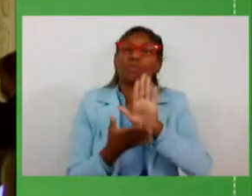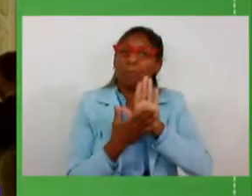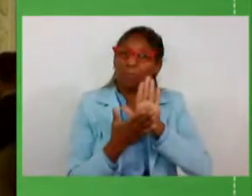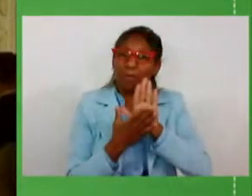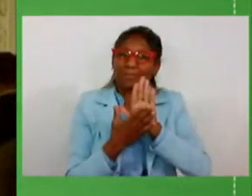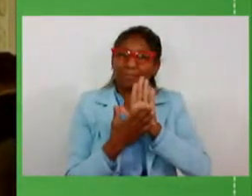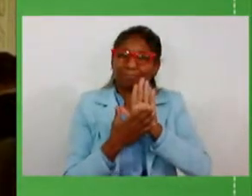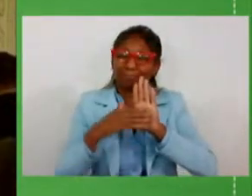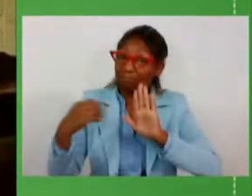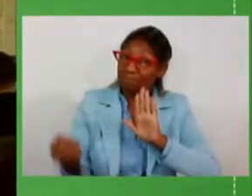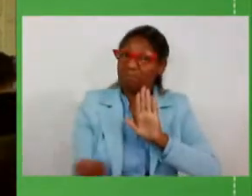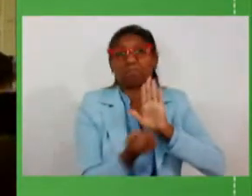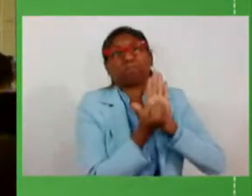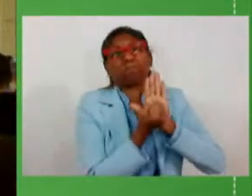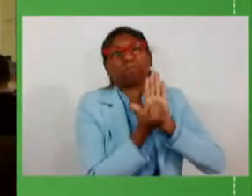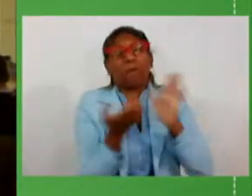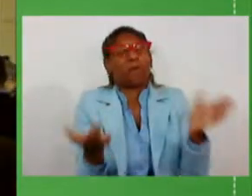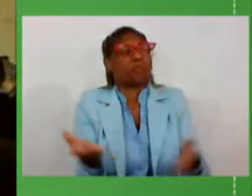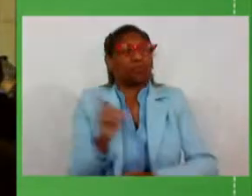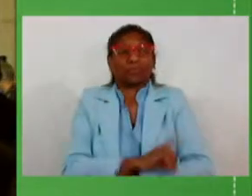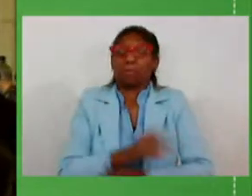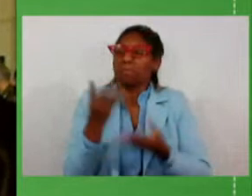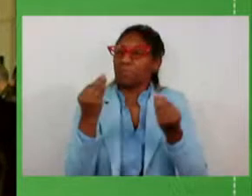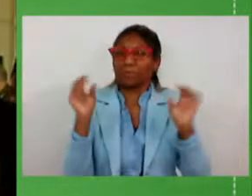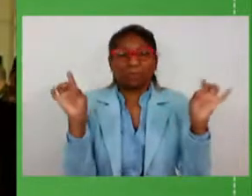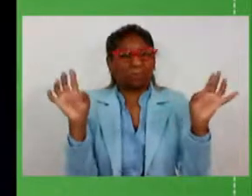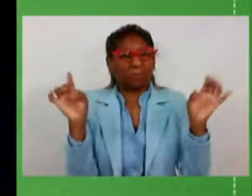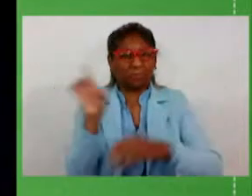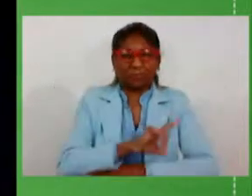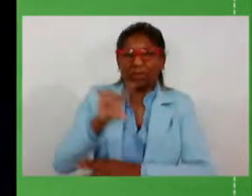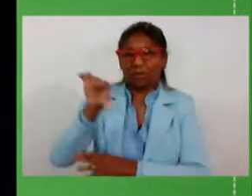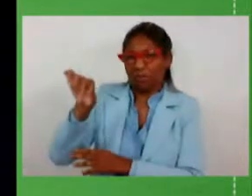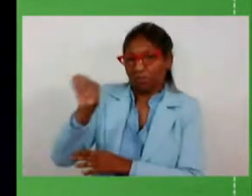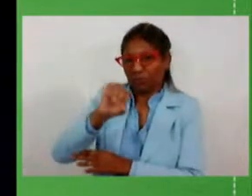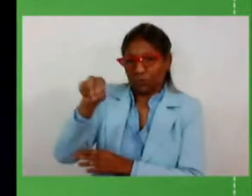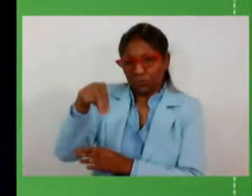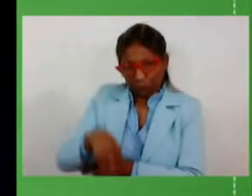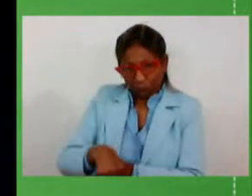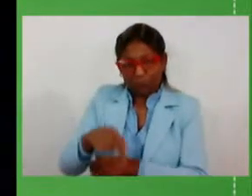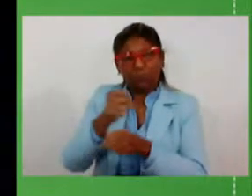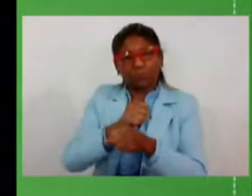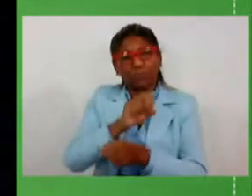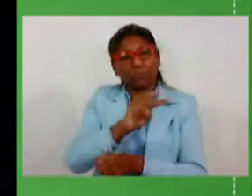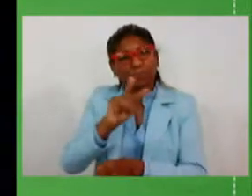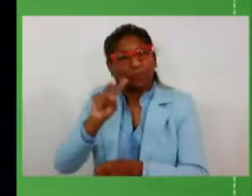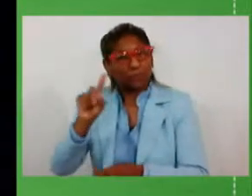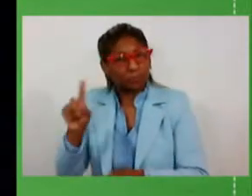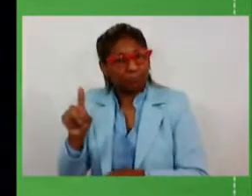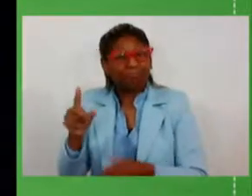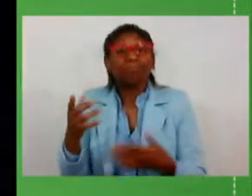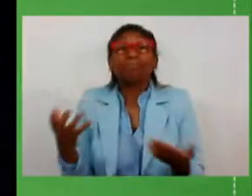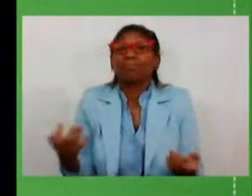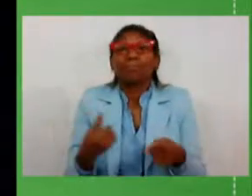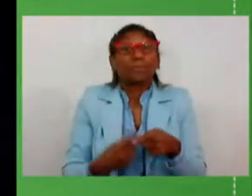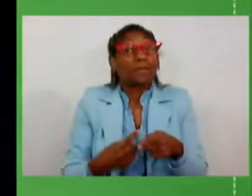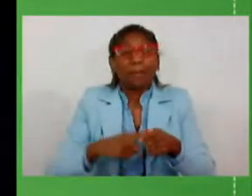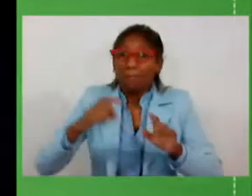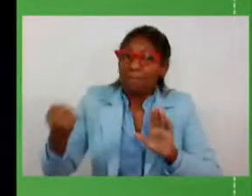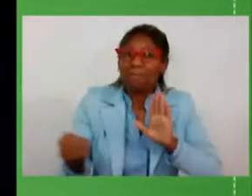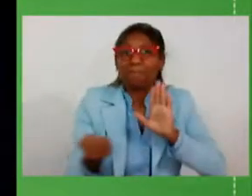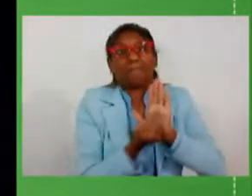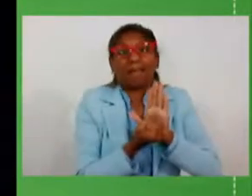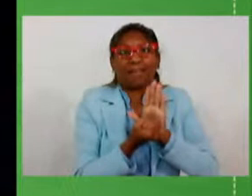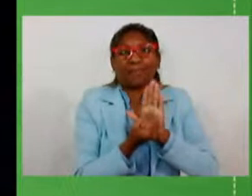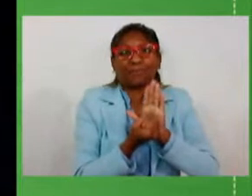marquem este dia, este dia 9 de junho de 2021, porque é um marco que nós consideramos